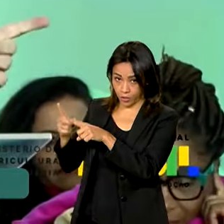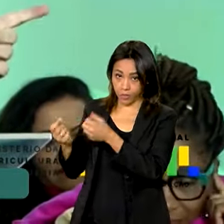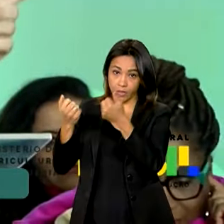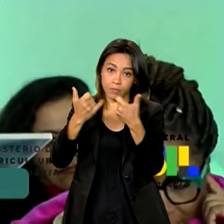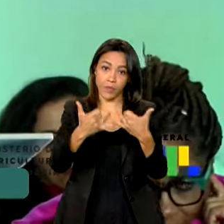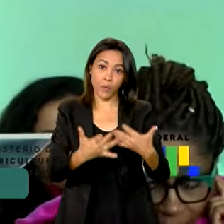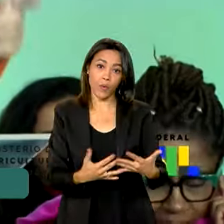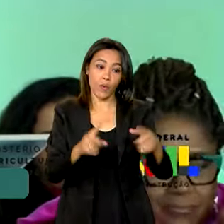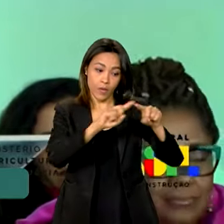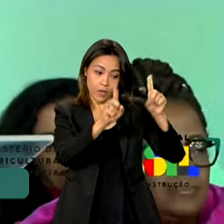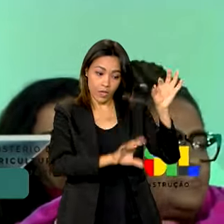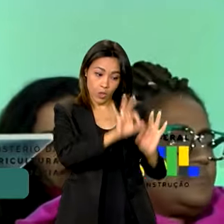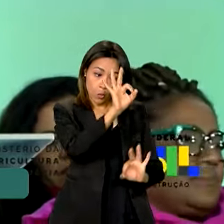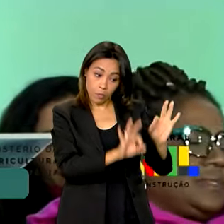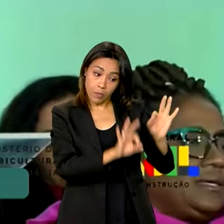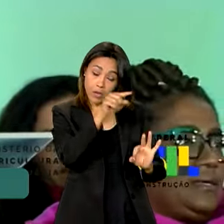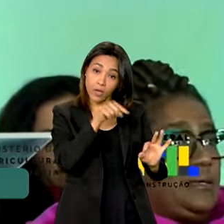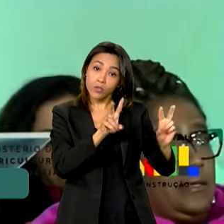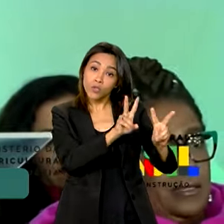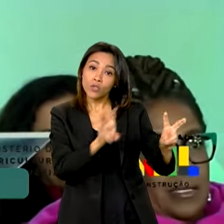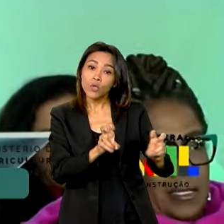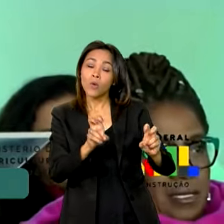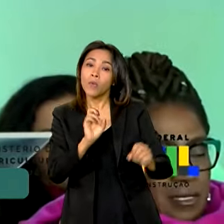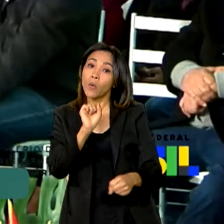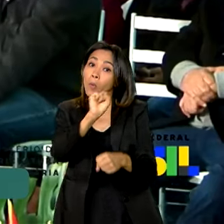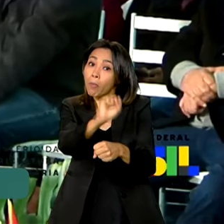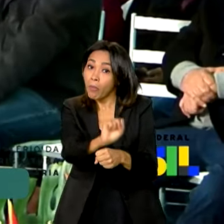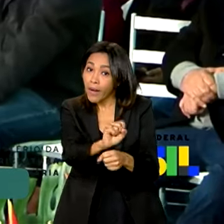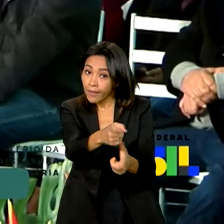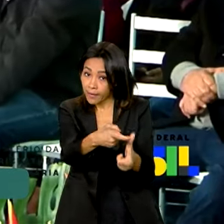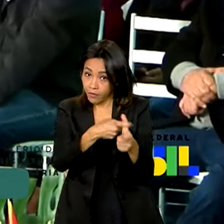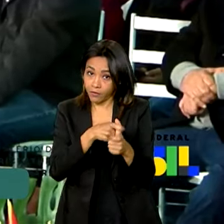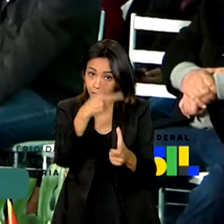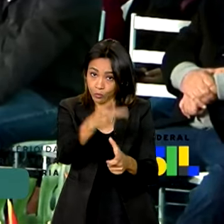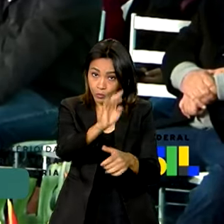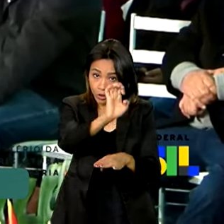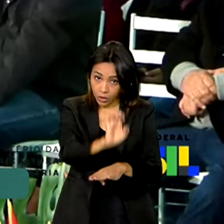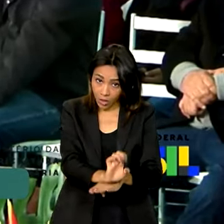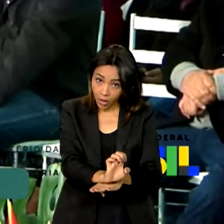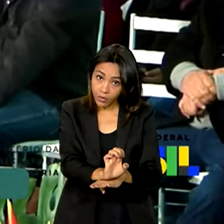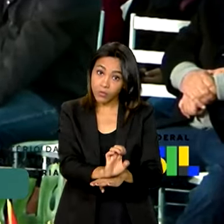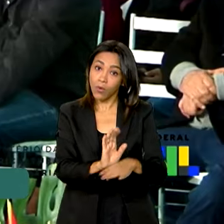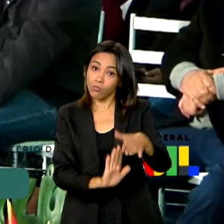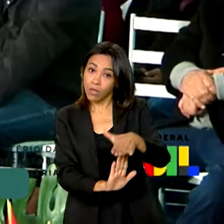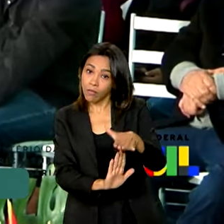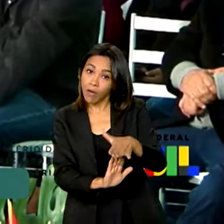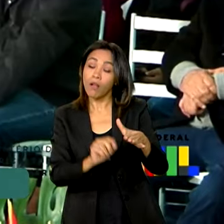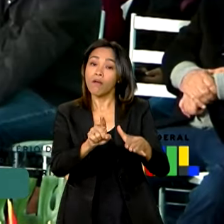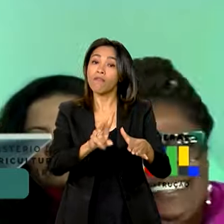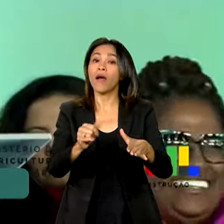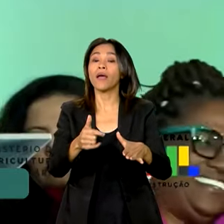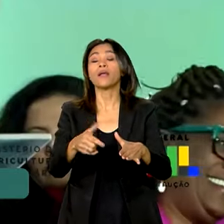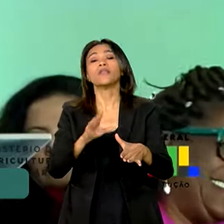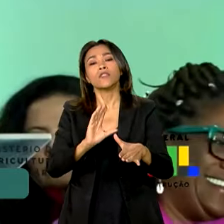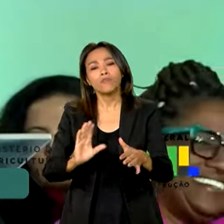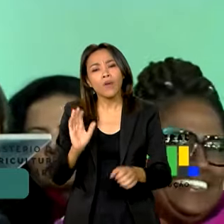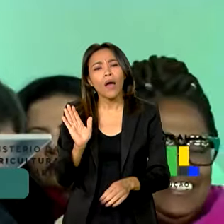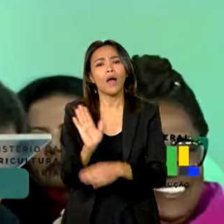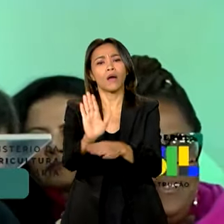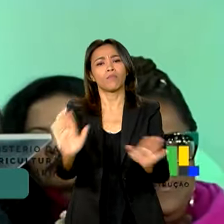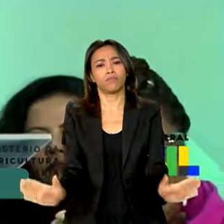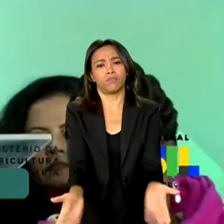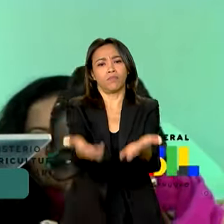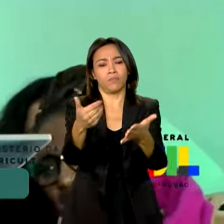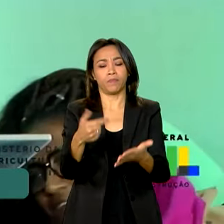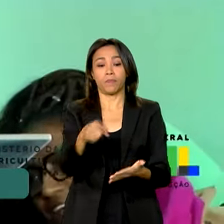o plano de suspensão da dívida pública do Rio Grande do Sul vai financiar parte da reconstrução do Estado. Serão 11